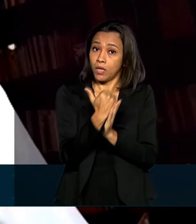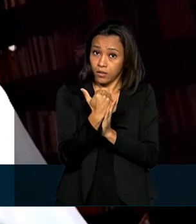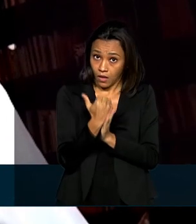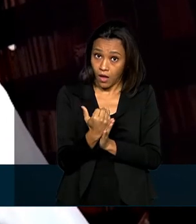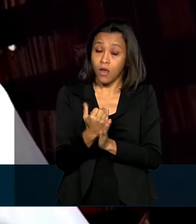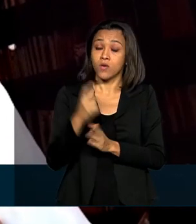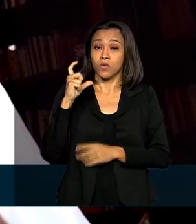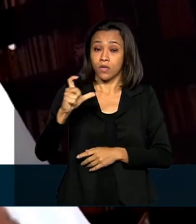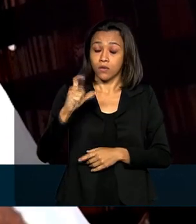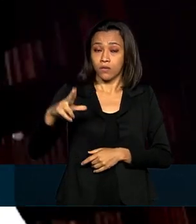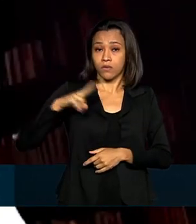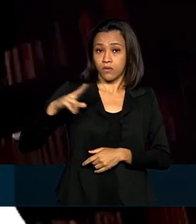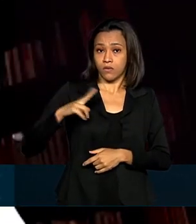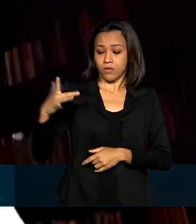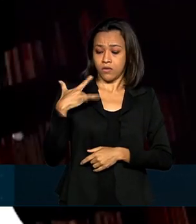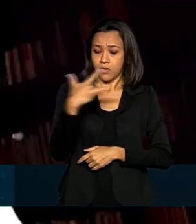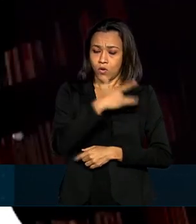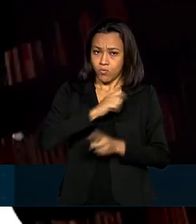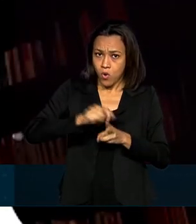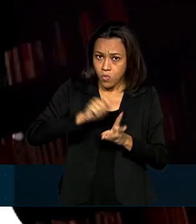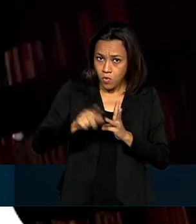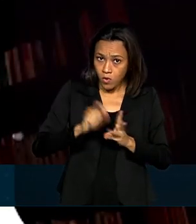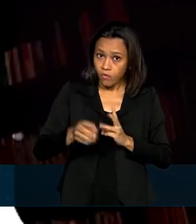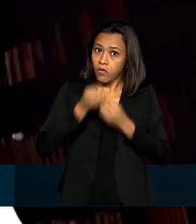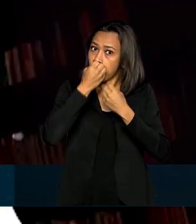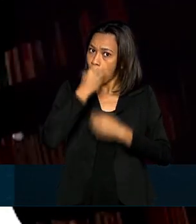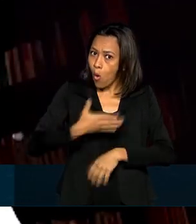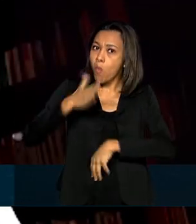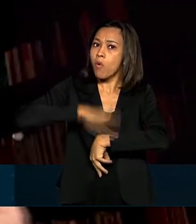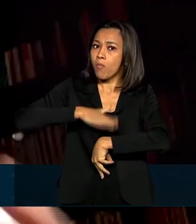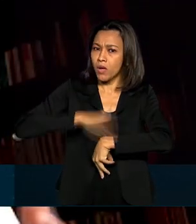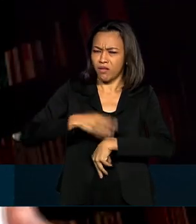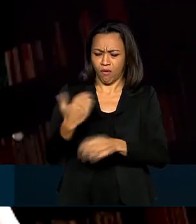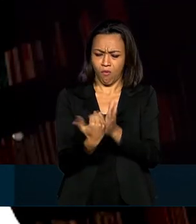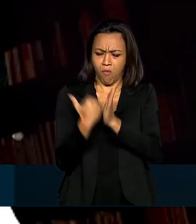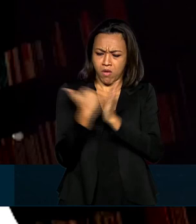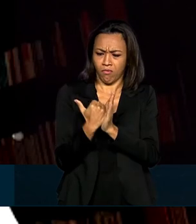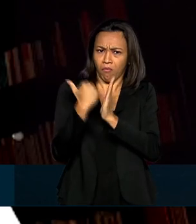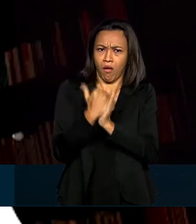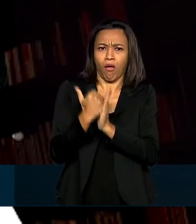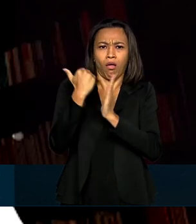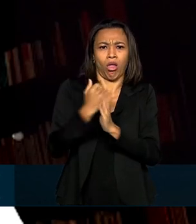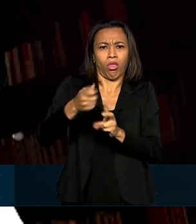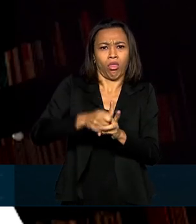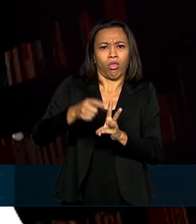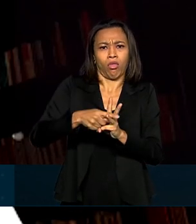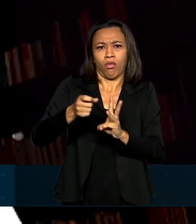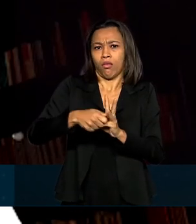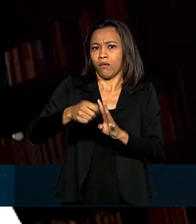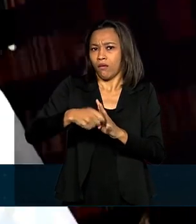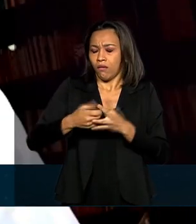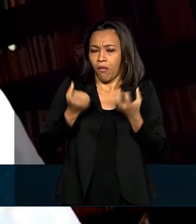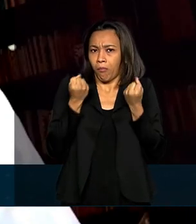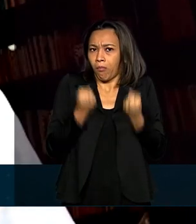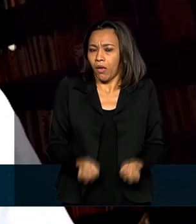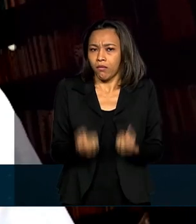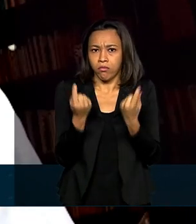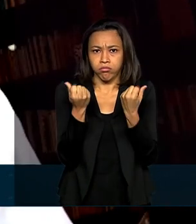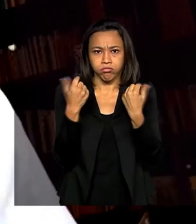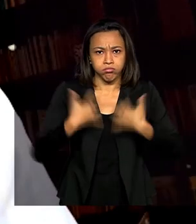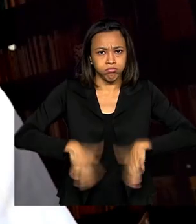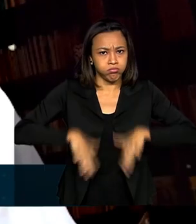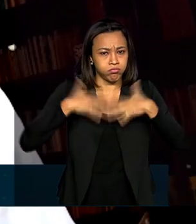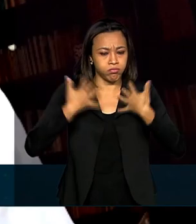saúde veio em boa hora. De acordo com o professor, o aumento das mensalidades ia pesar no orçamento da família. É uma boa